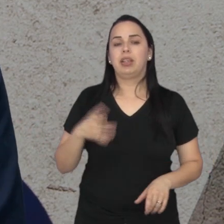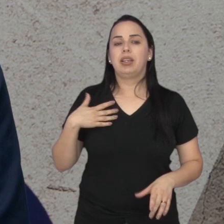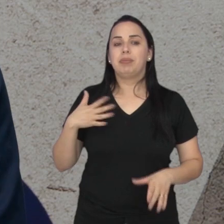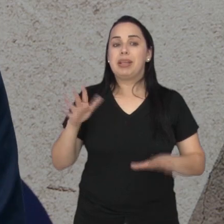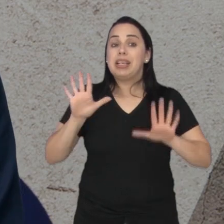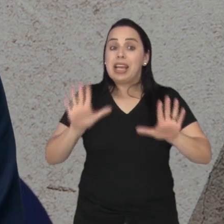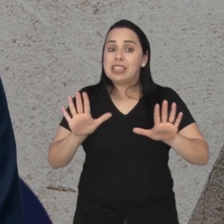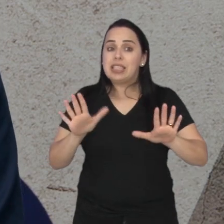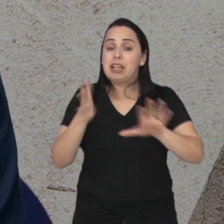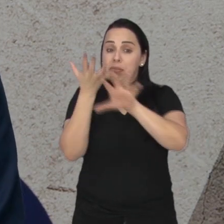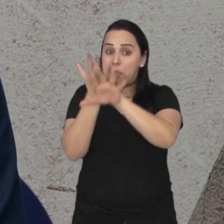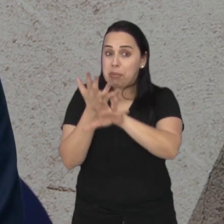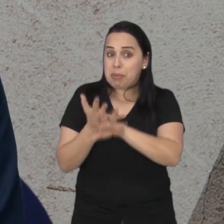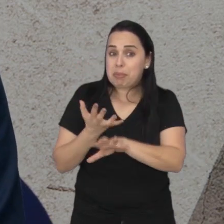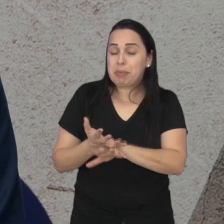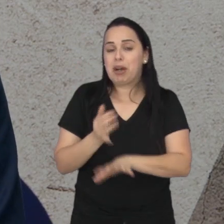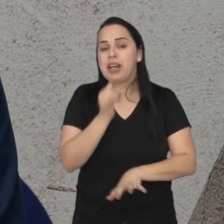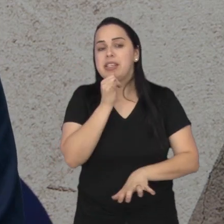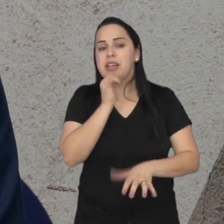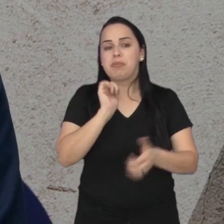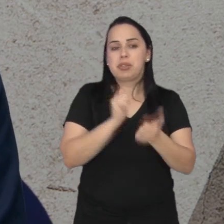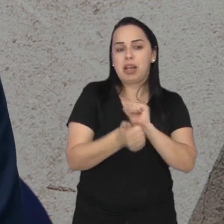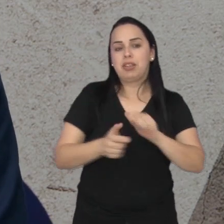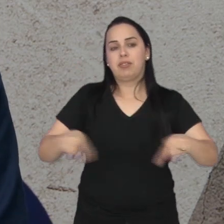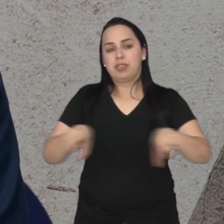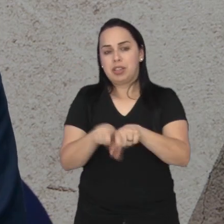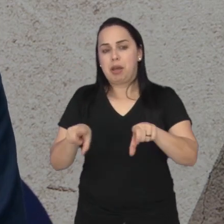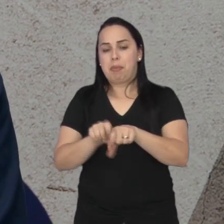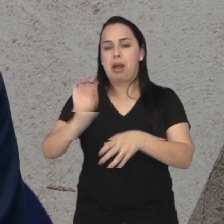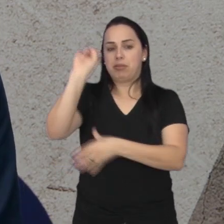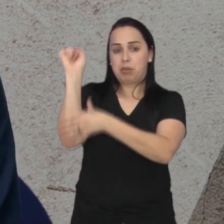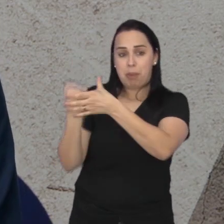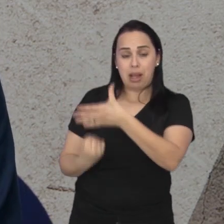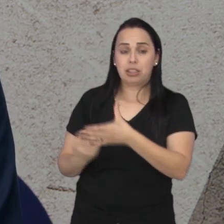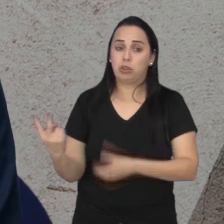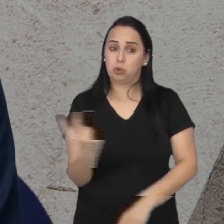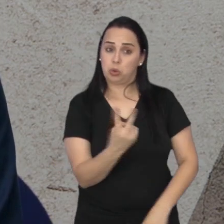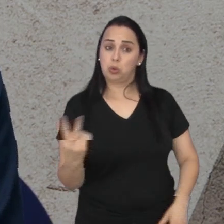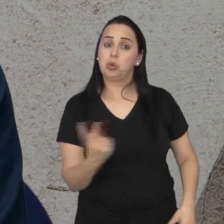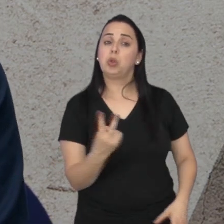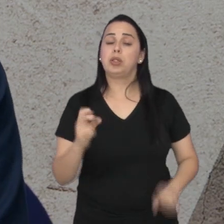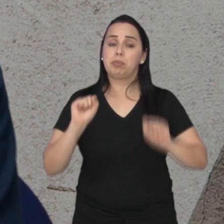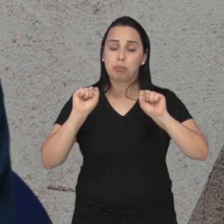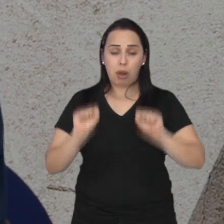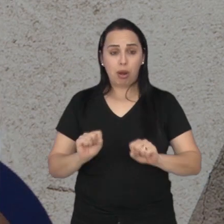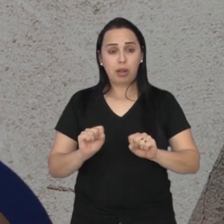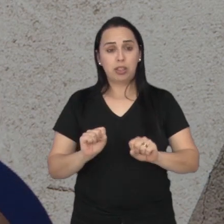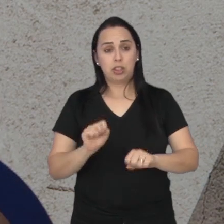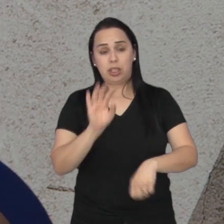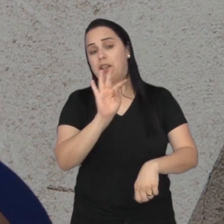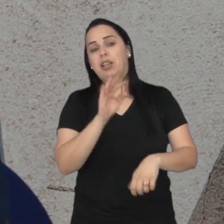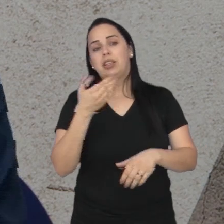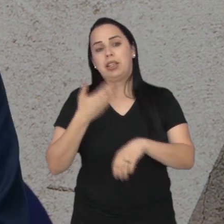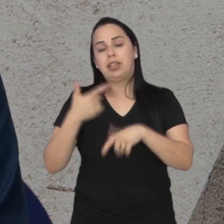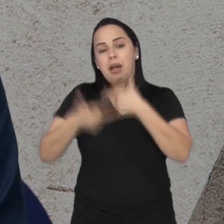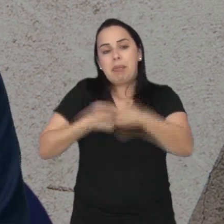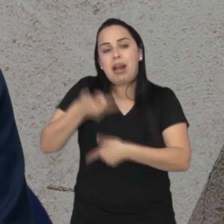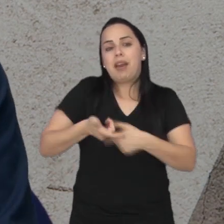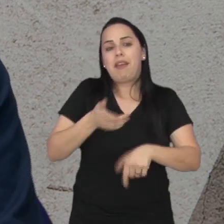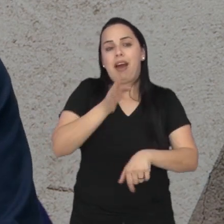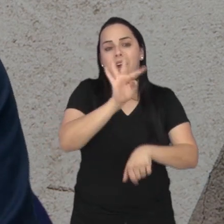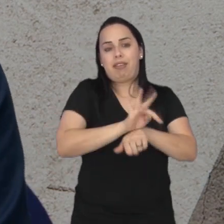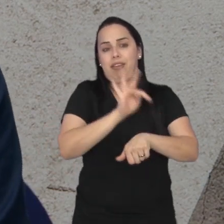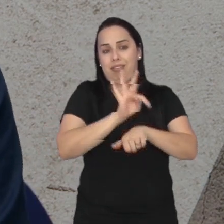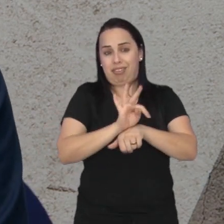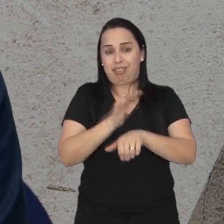disciplinas são em comum. Disciplinas básicas, por exemplo, futebol, futsal, basquete, são disciplinas que você pode atuar como treinador, mas